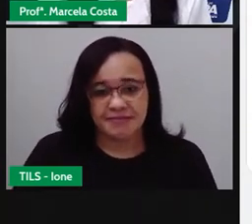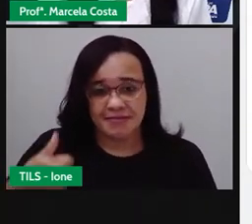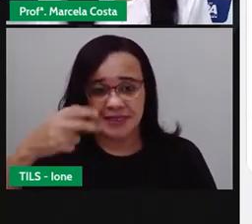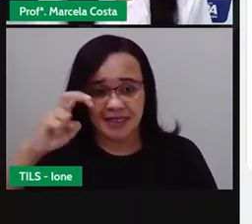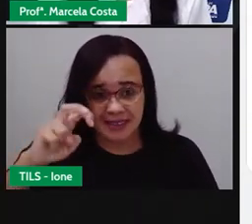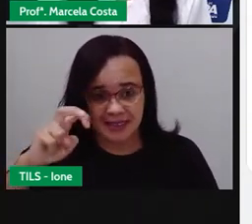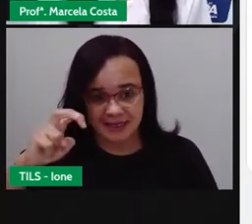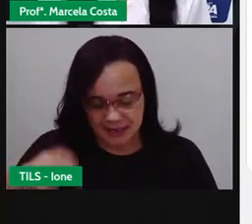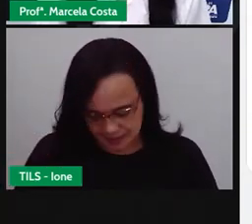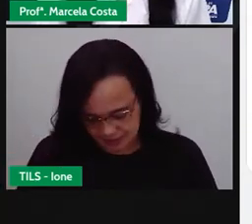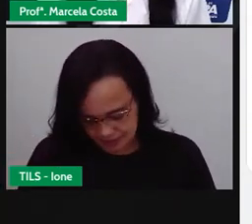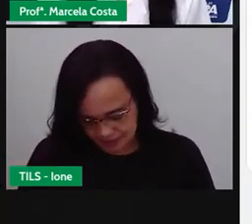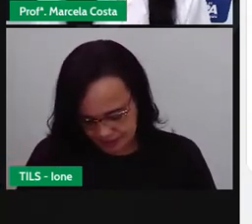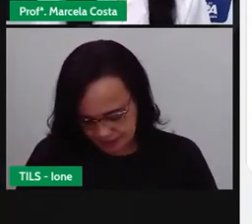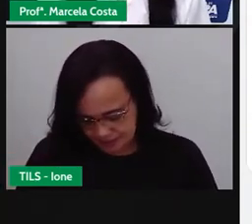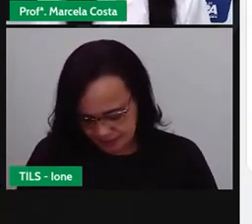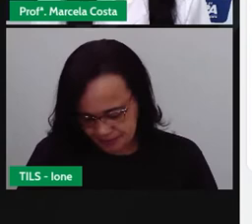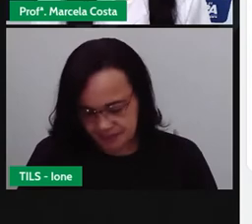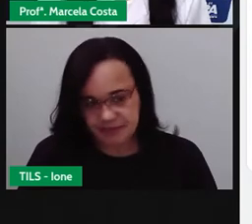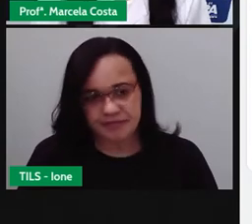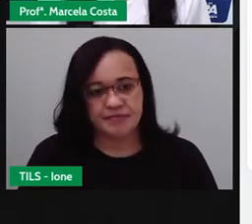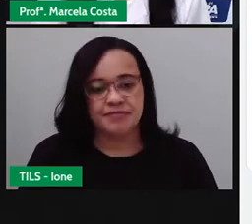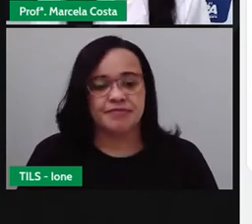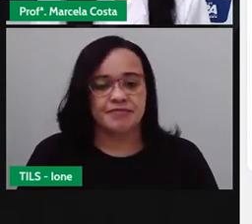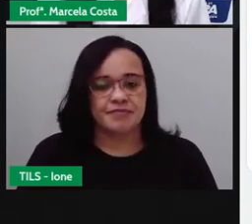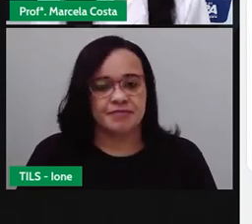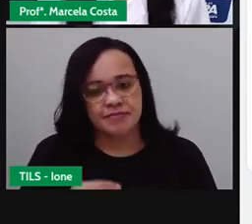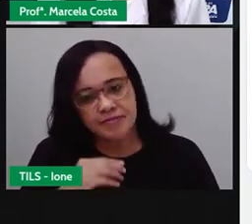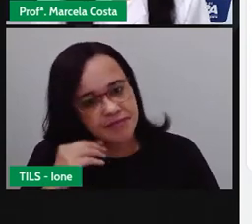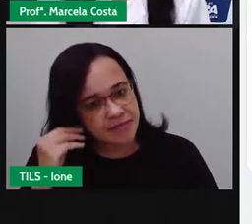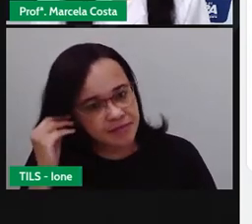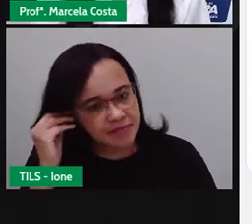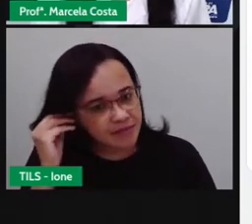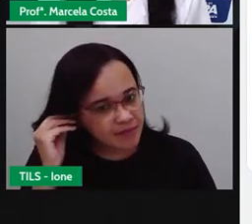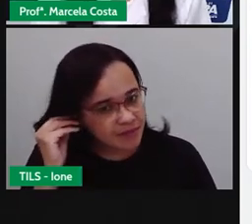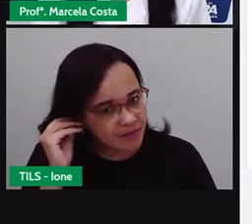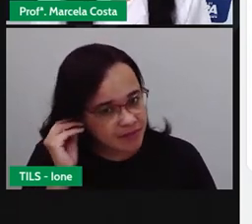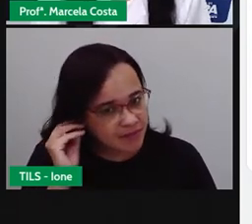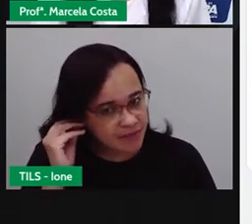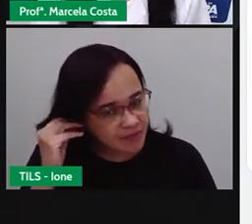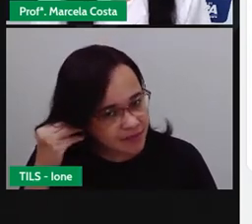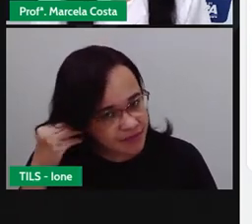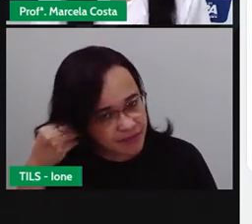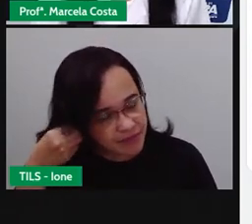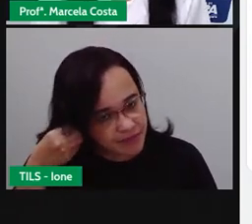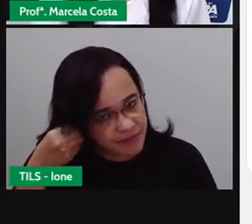um embaixo do outro, tá, crianças? Preste atenção, um embaixo do outro.